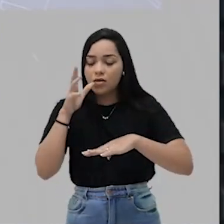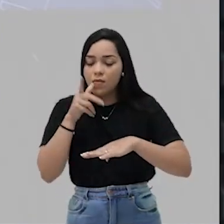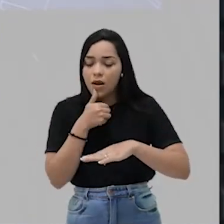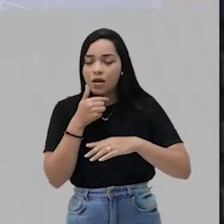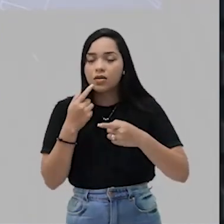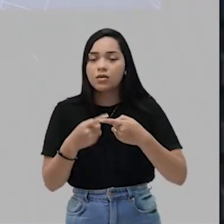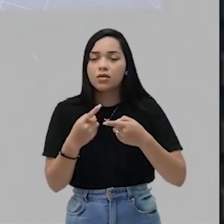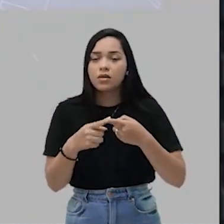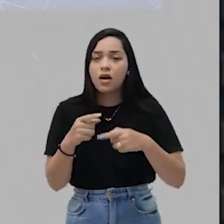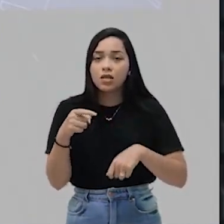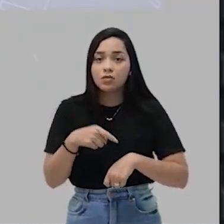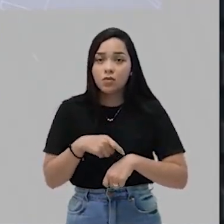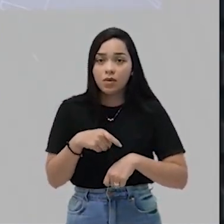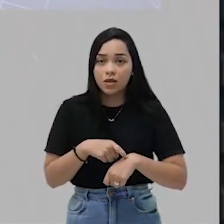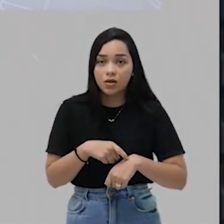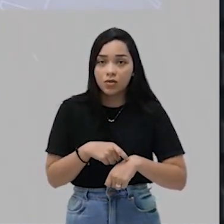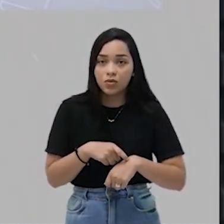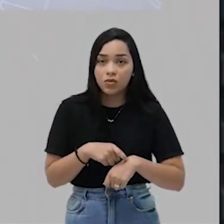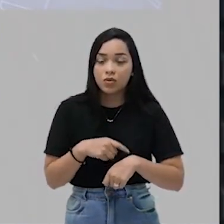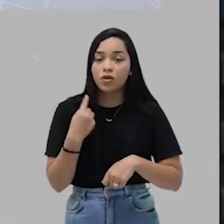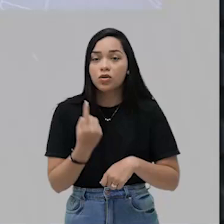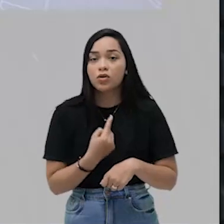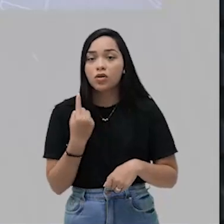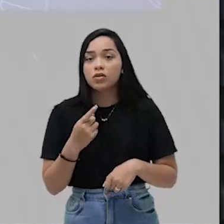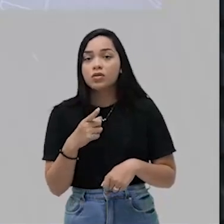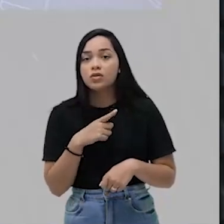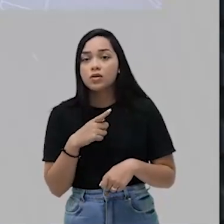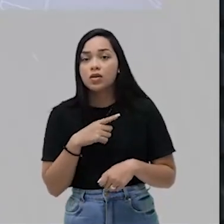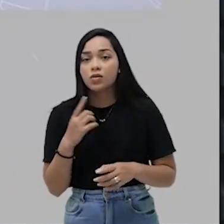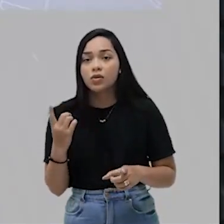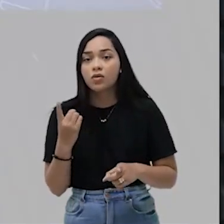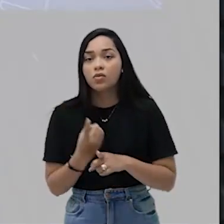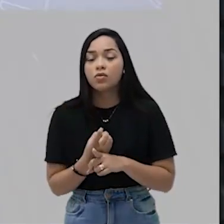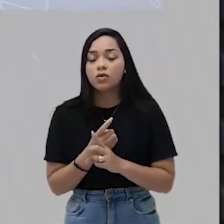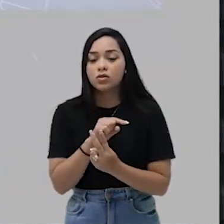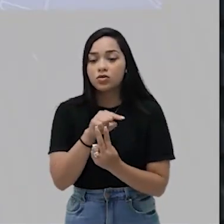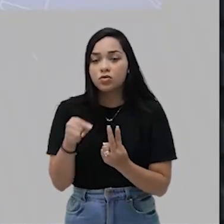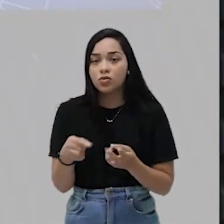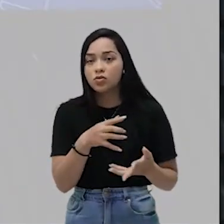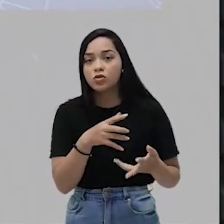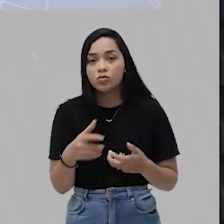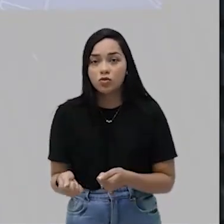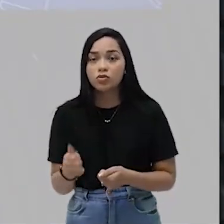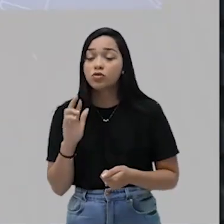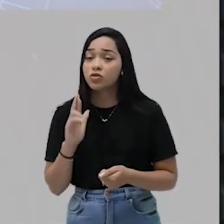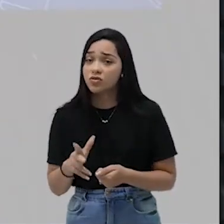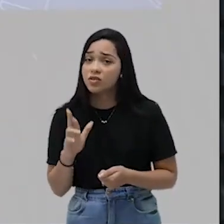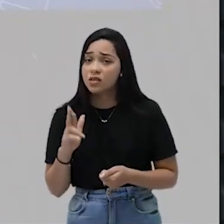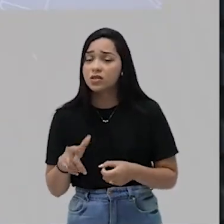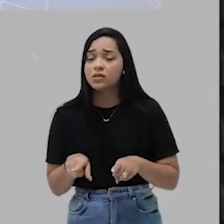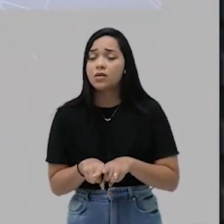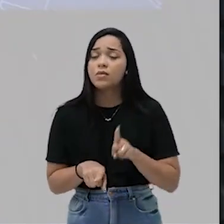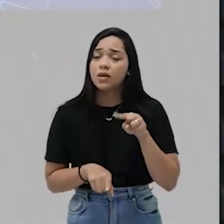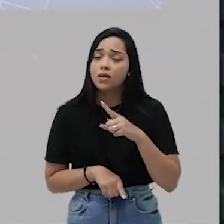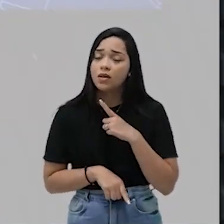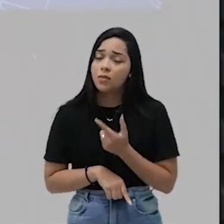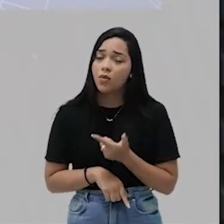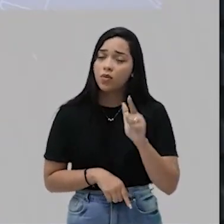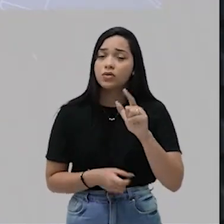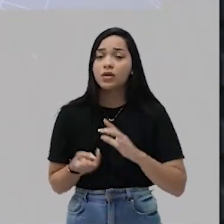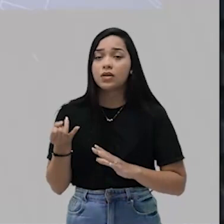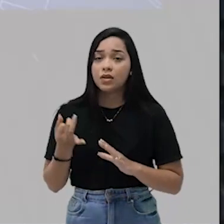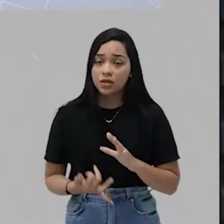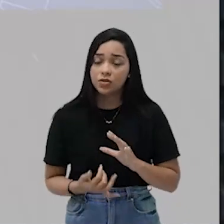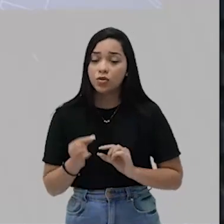Então, é nesse momento que nós teremos um encontro entre esses dois mundos completamente diferentes. Uma outra característica